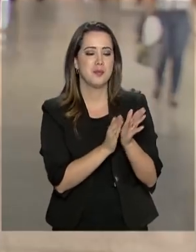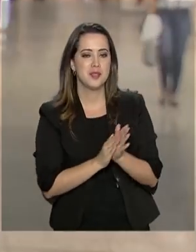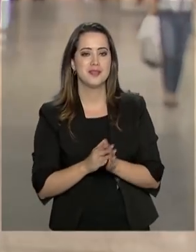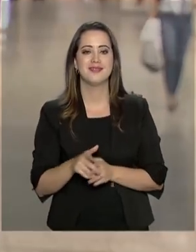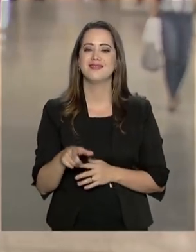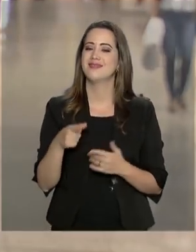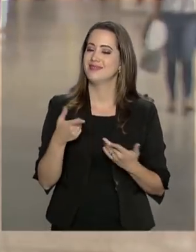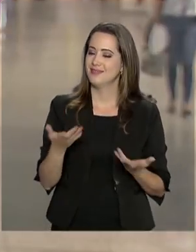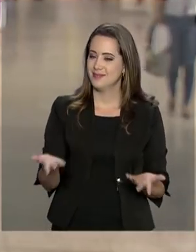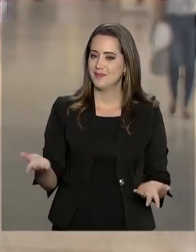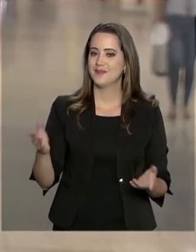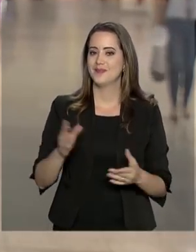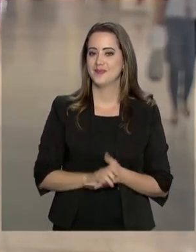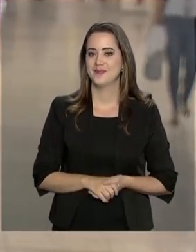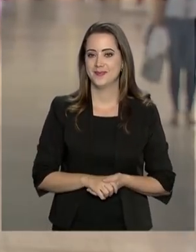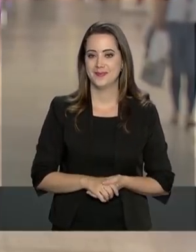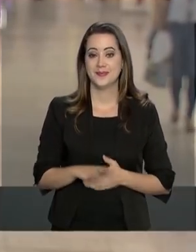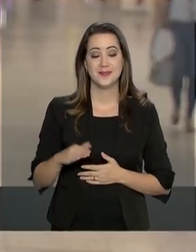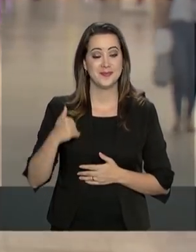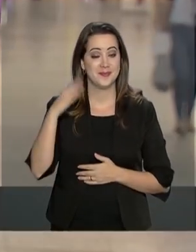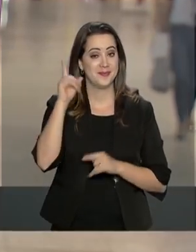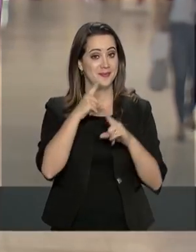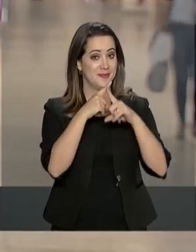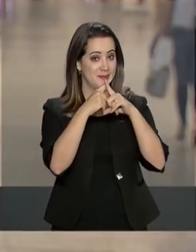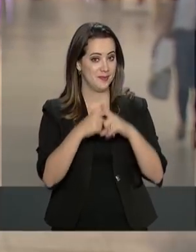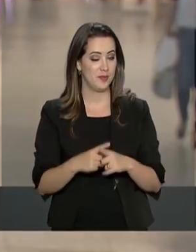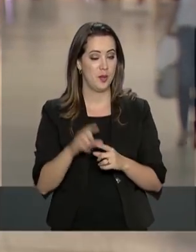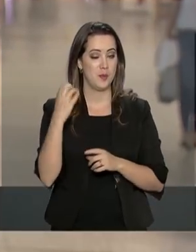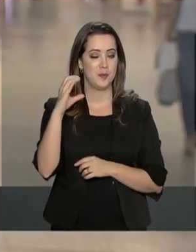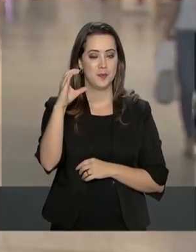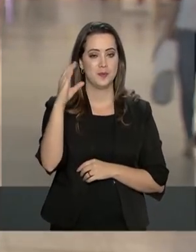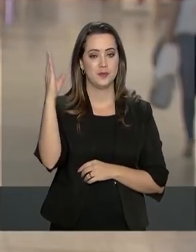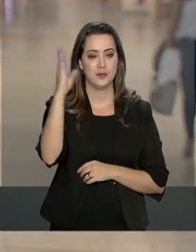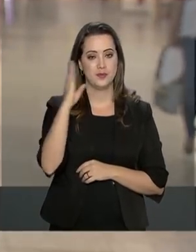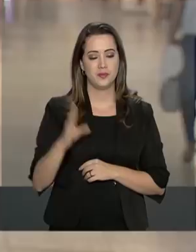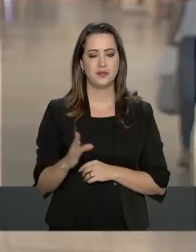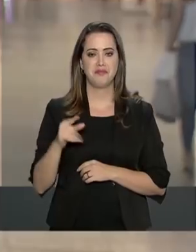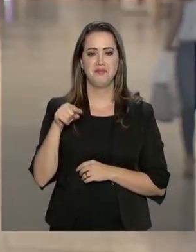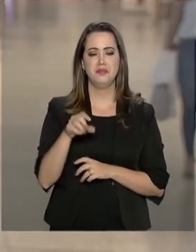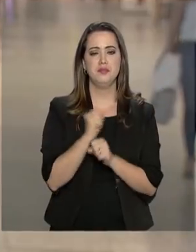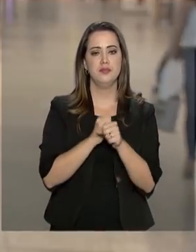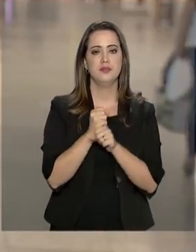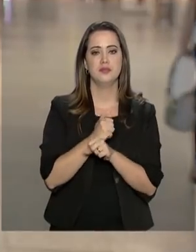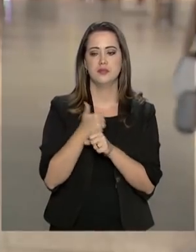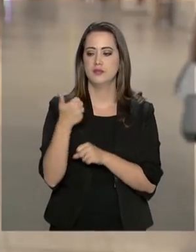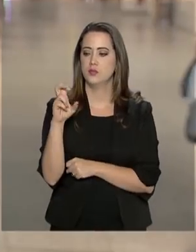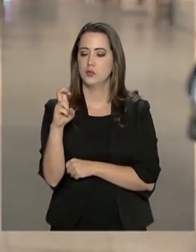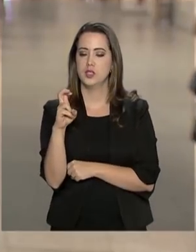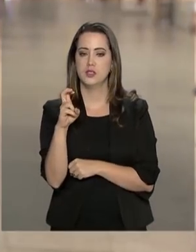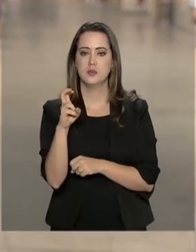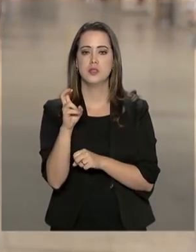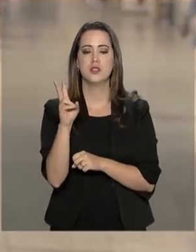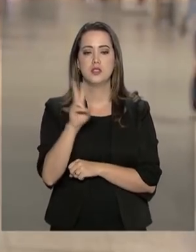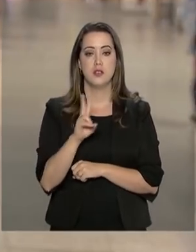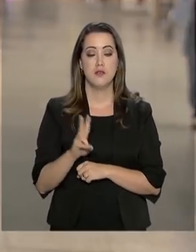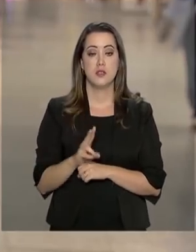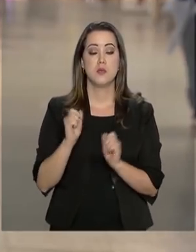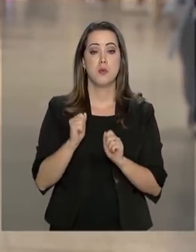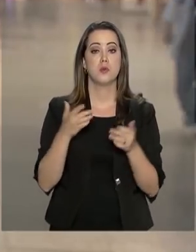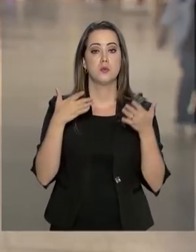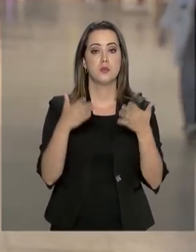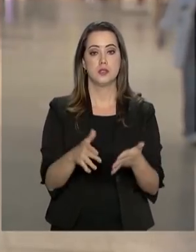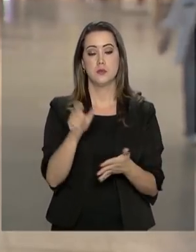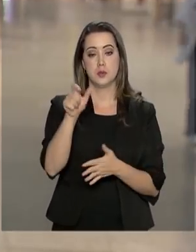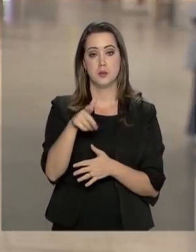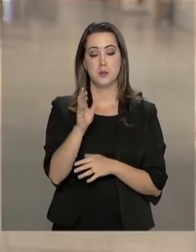A maior competição científica do país chega esse ano à 15ª edição. Pode participar da Olimpíada quem